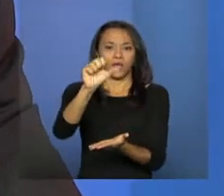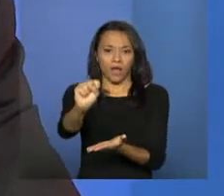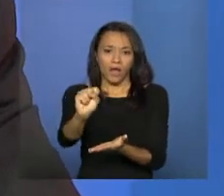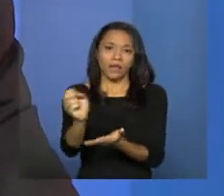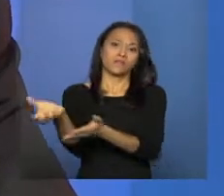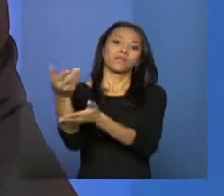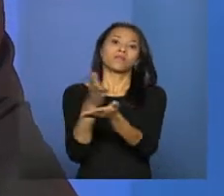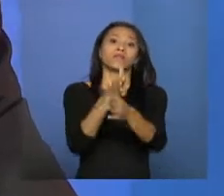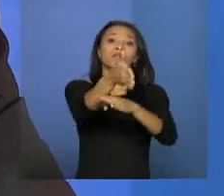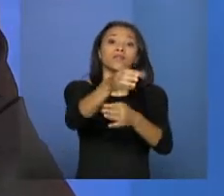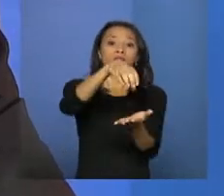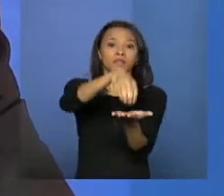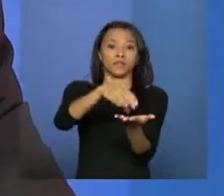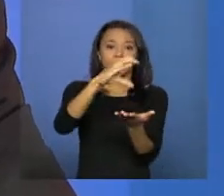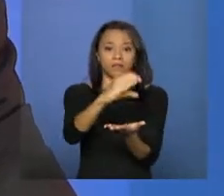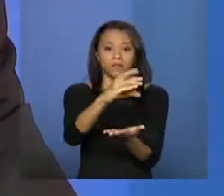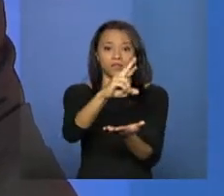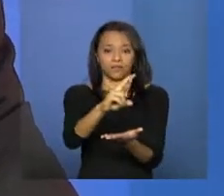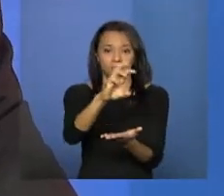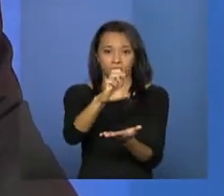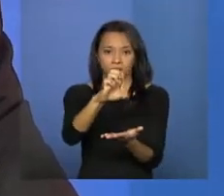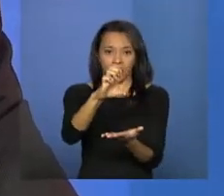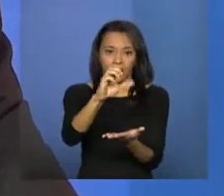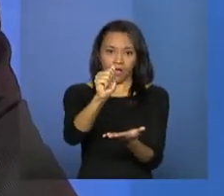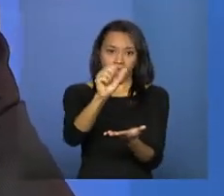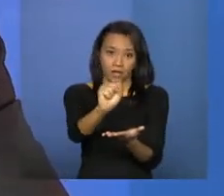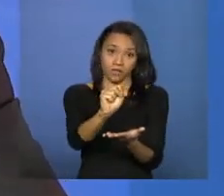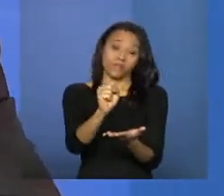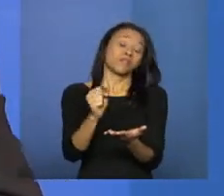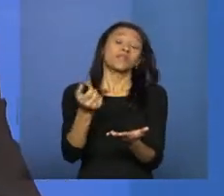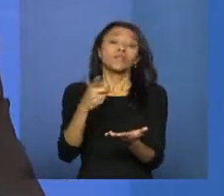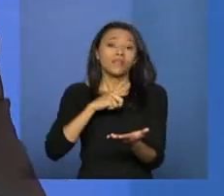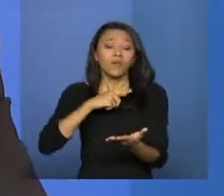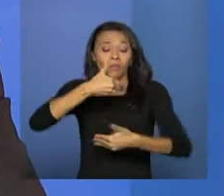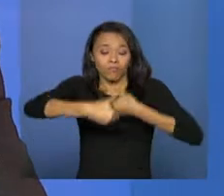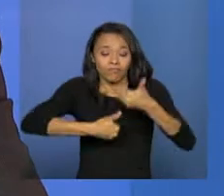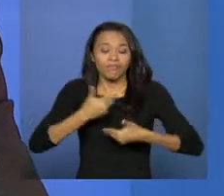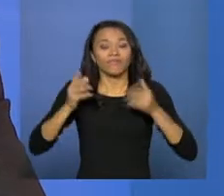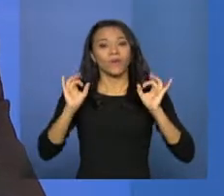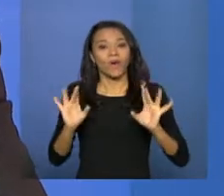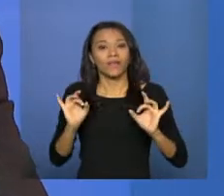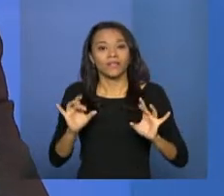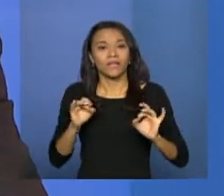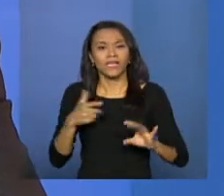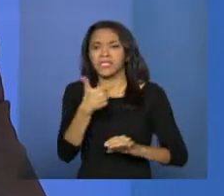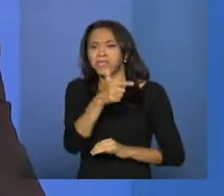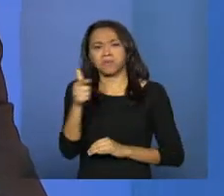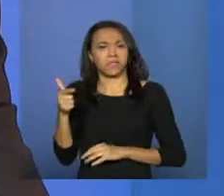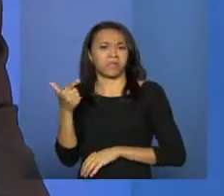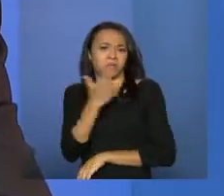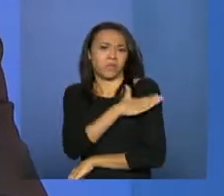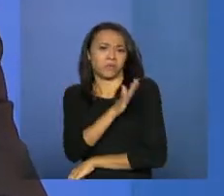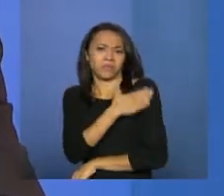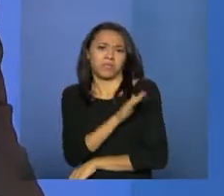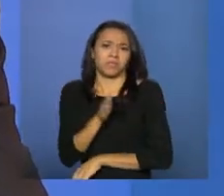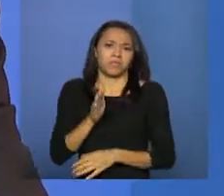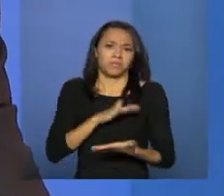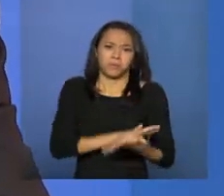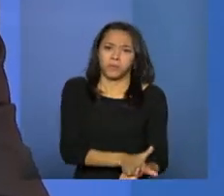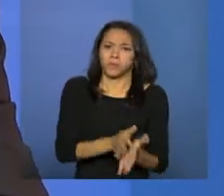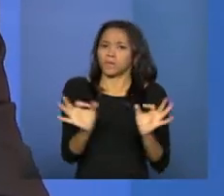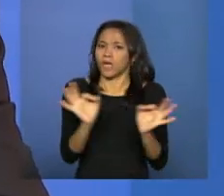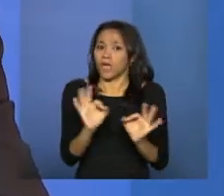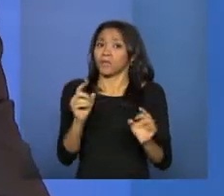digno, com qualidade, sem preconceito, sem discriminação de um público que historicamente já